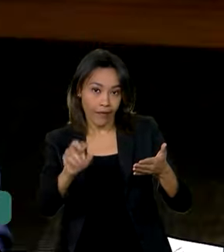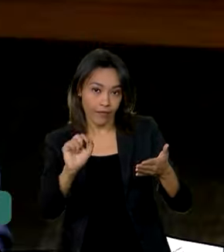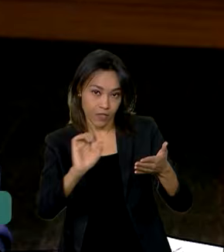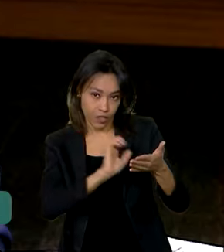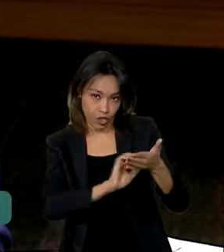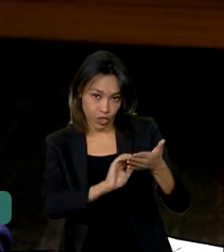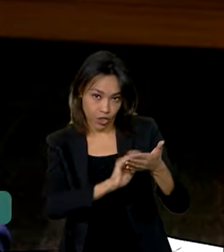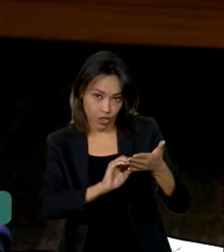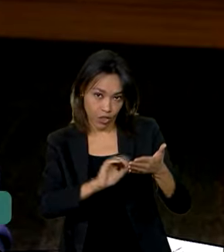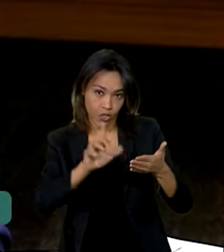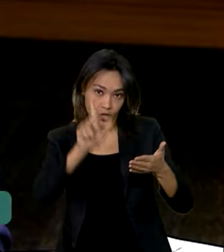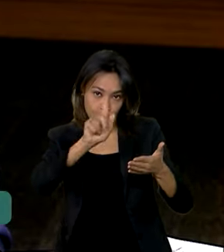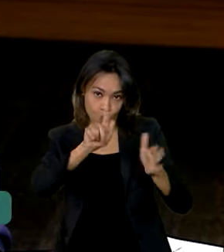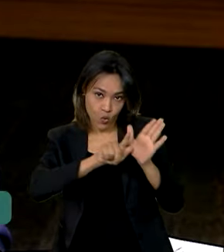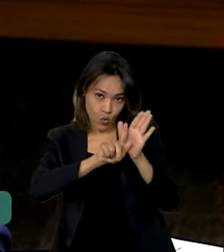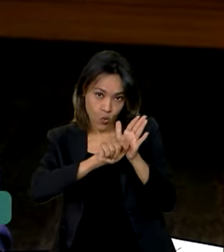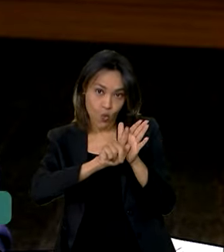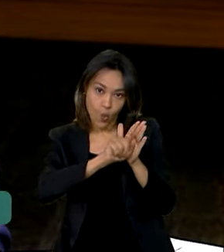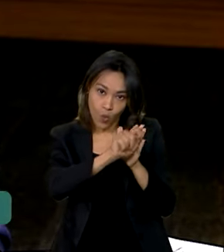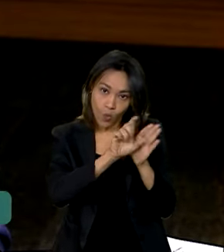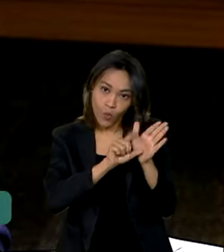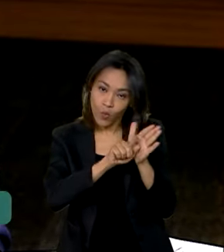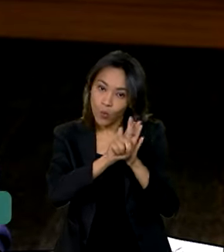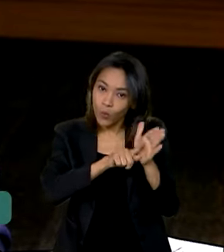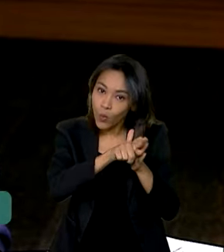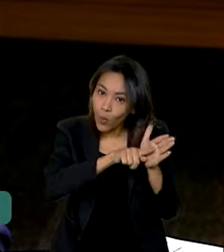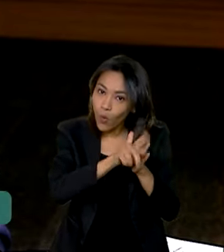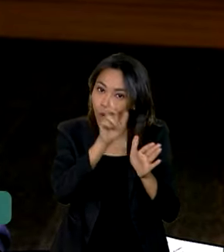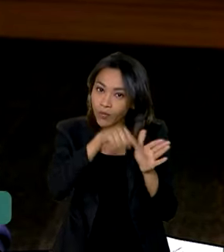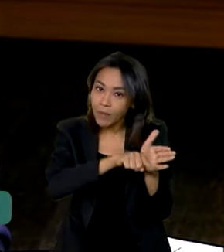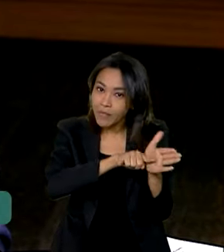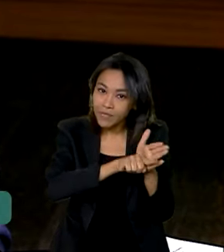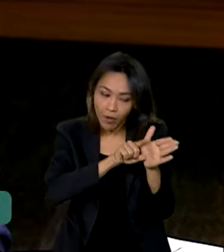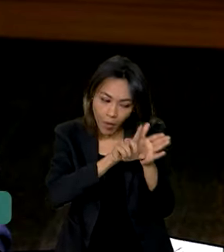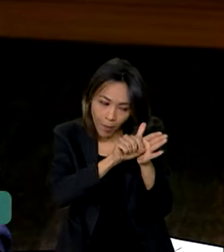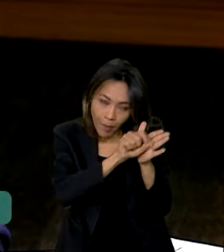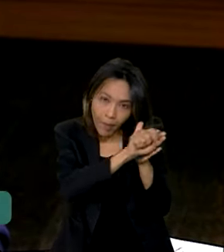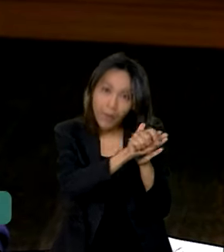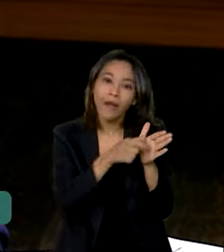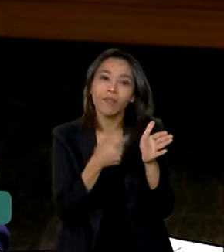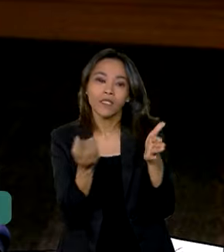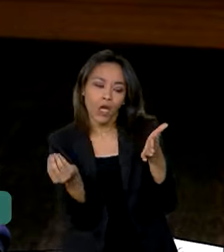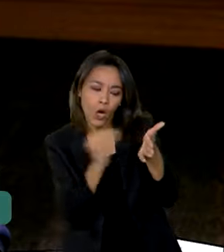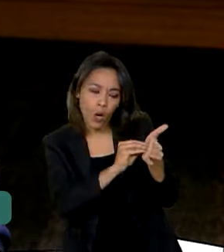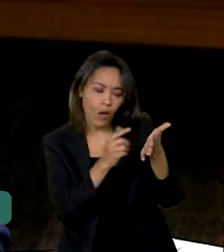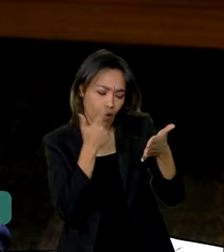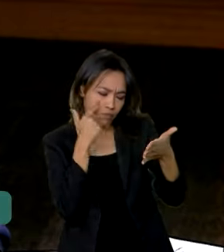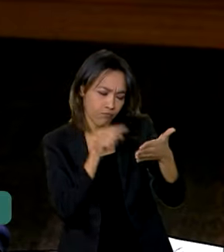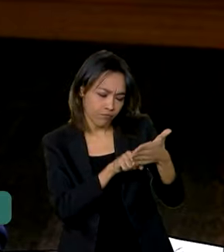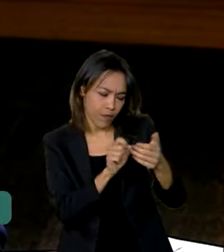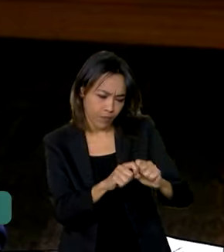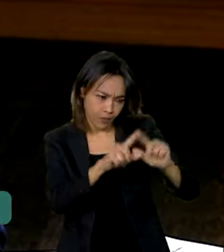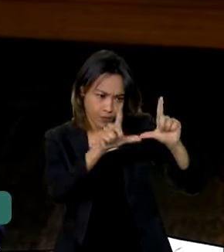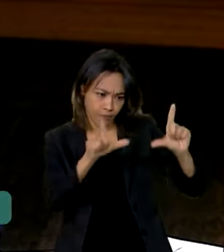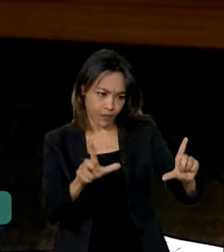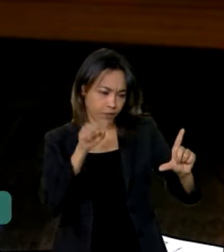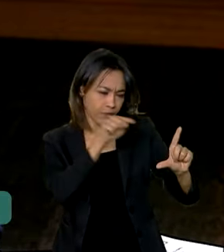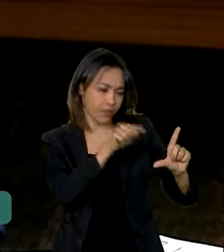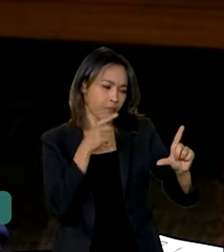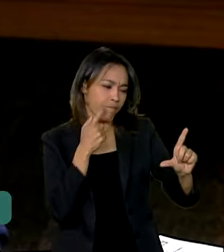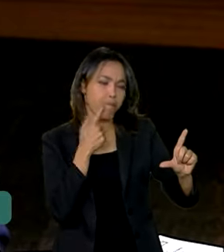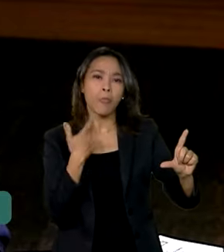É uma página que nós criamos por orientação do presidente Lula que permite que você possa qualquer